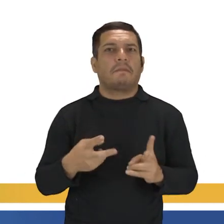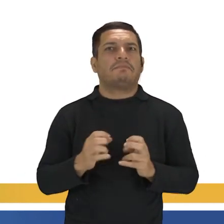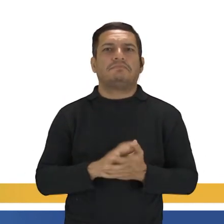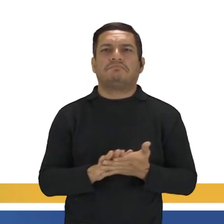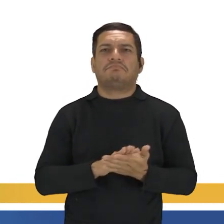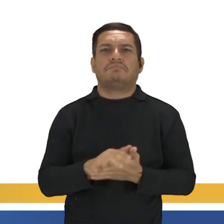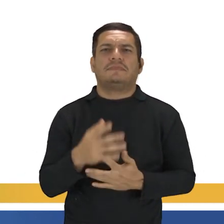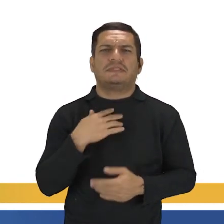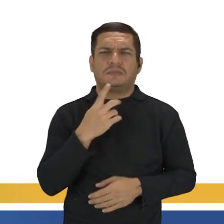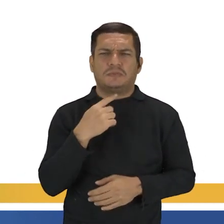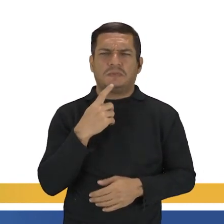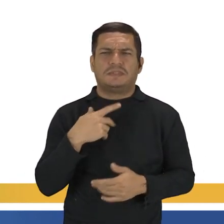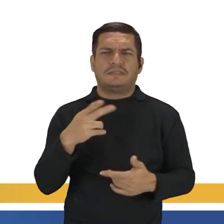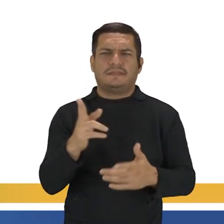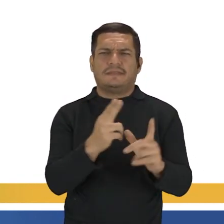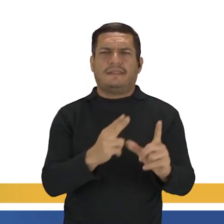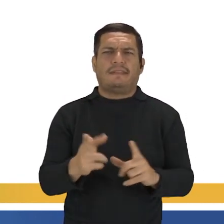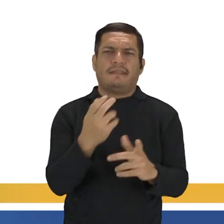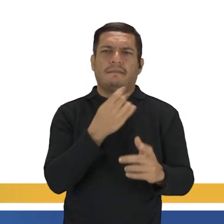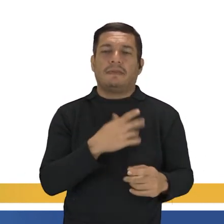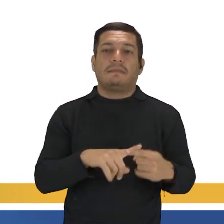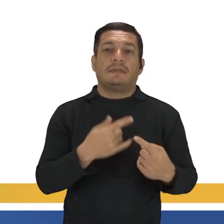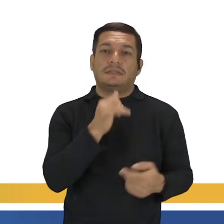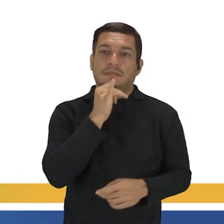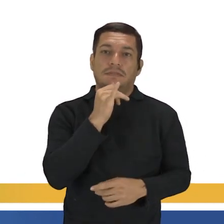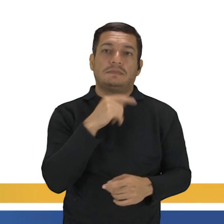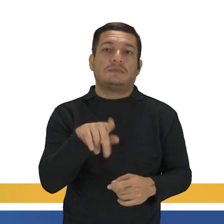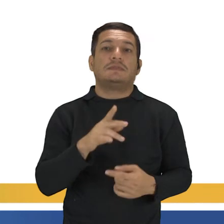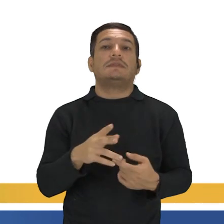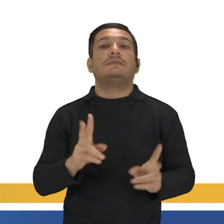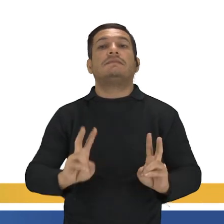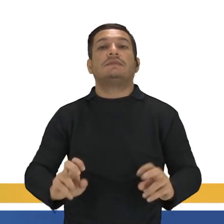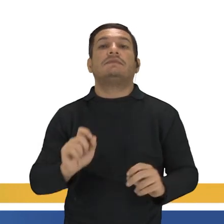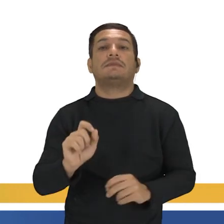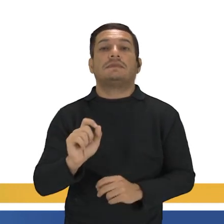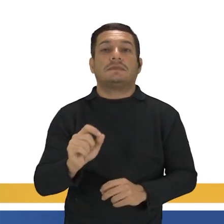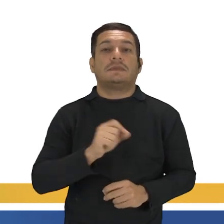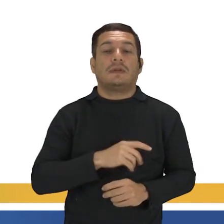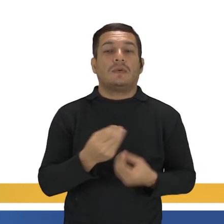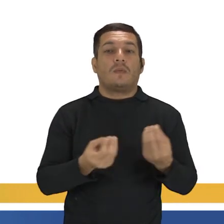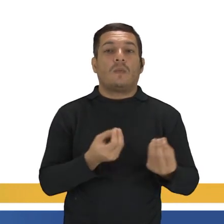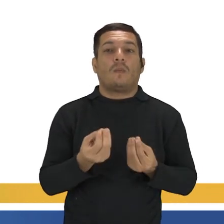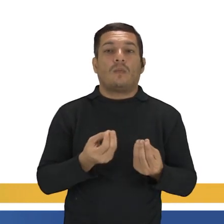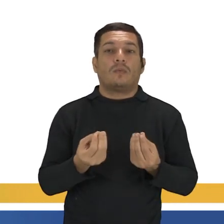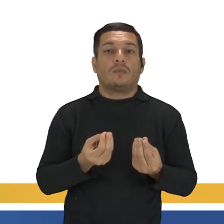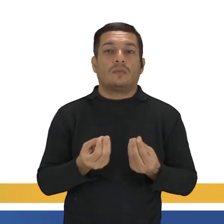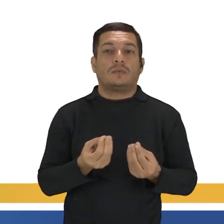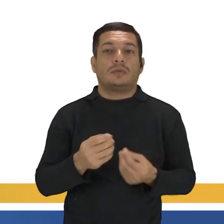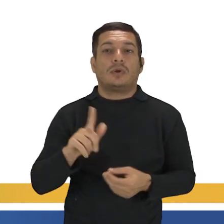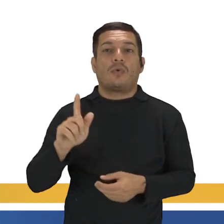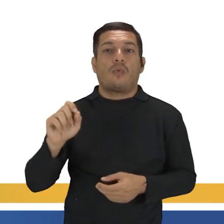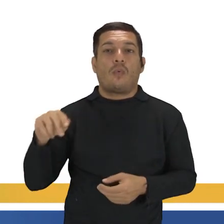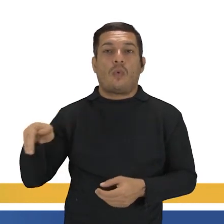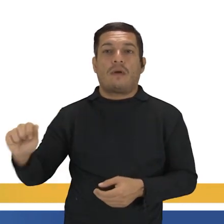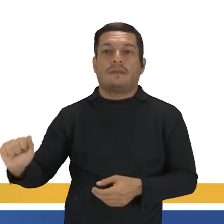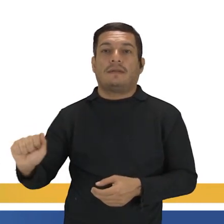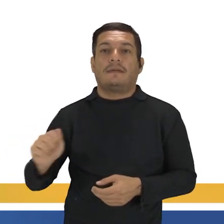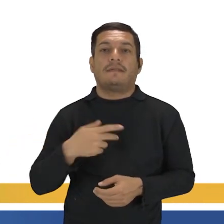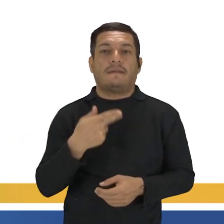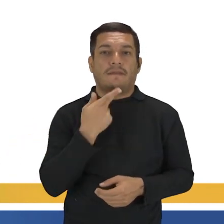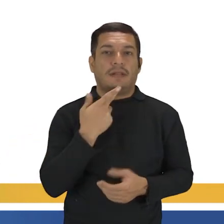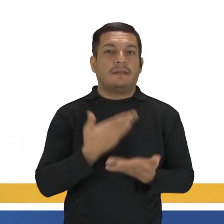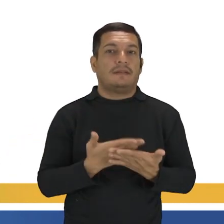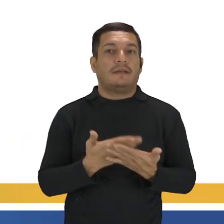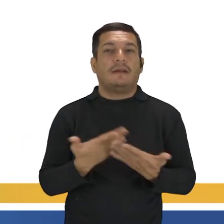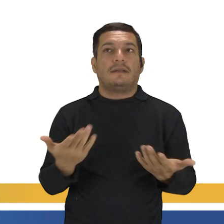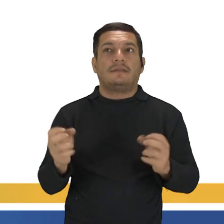ainda duvidando se ele desenhava bem. Mas esse exemplo foi só pra você ver a forma gonna que eu tinha falado